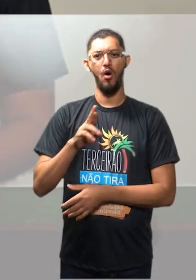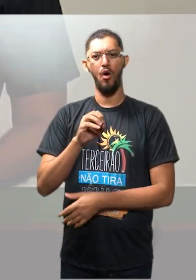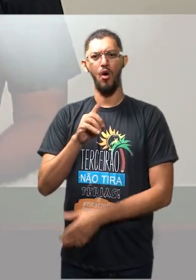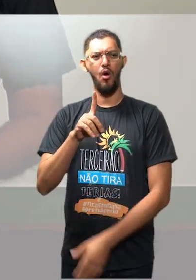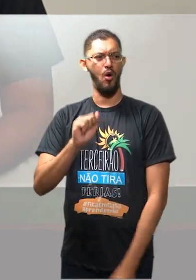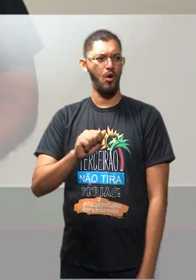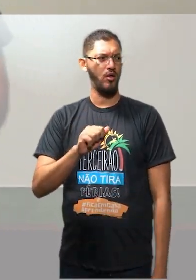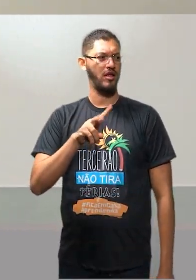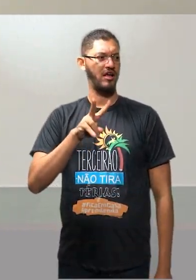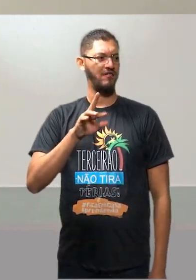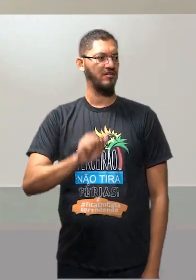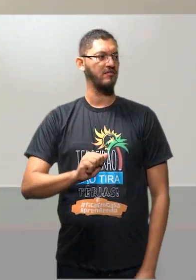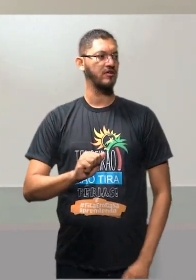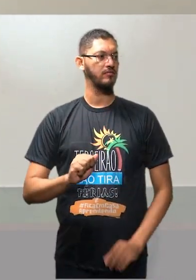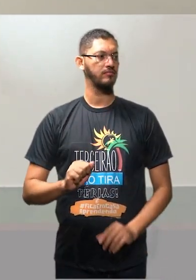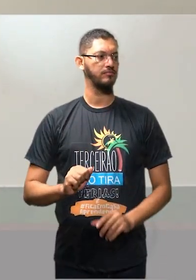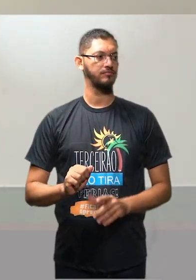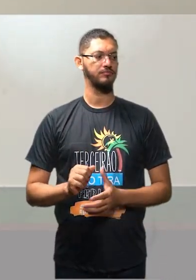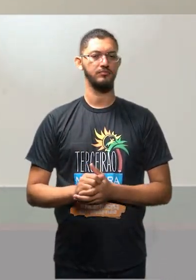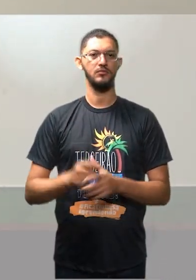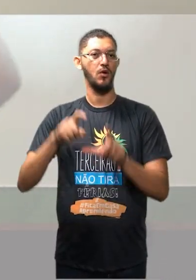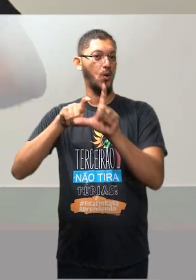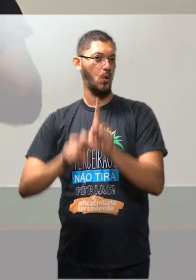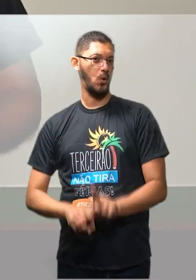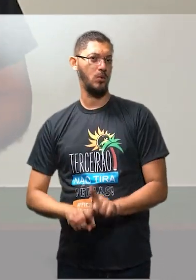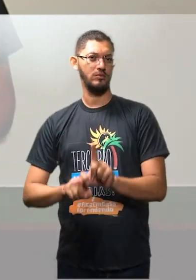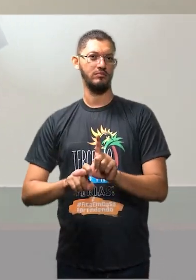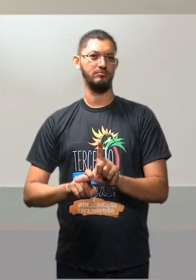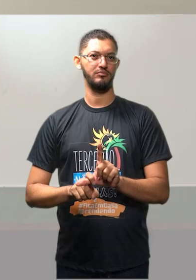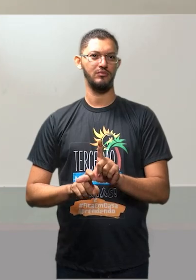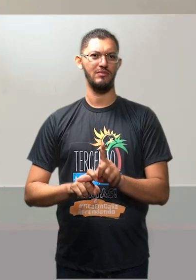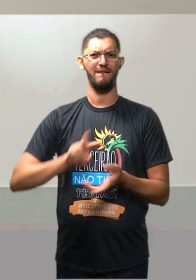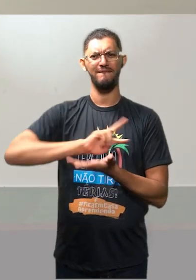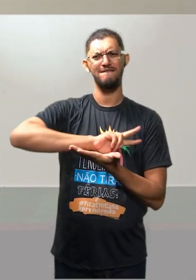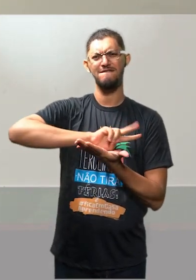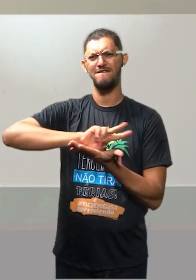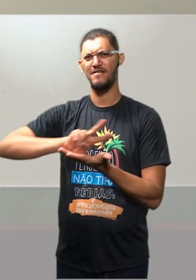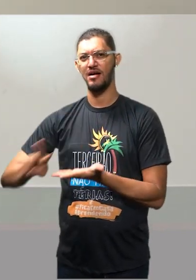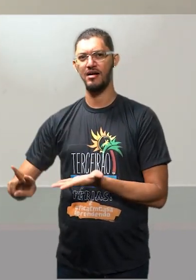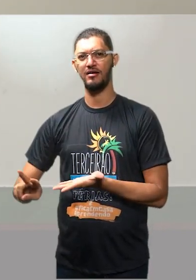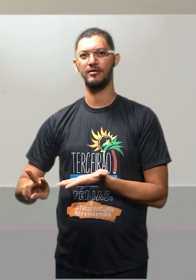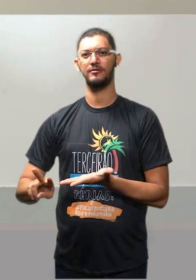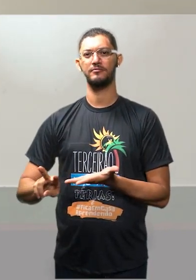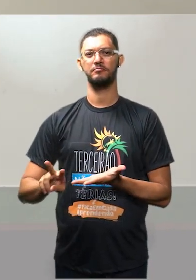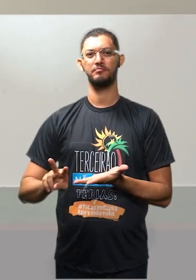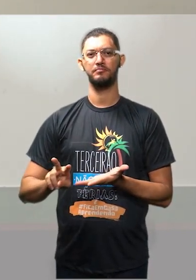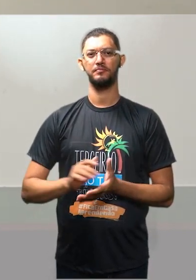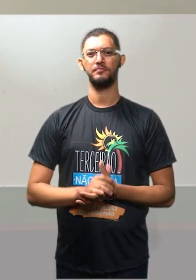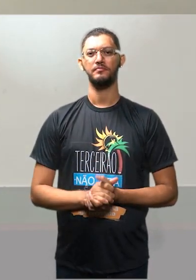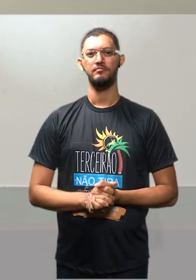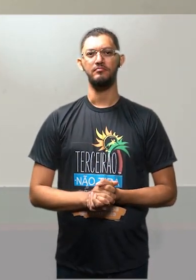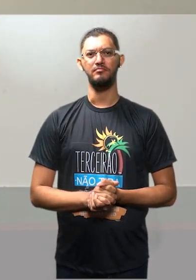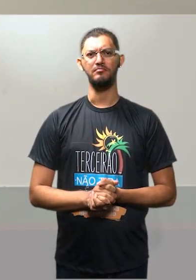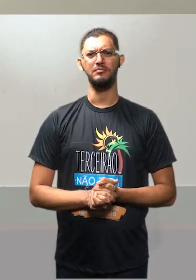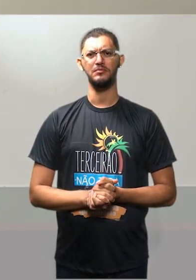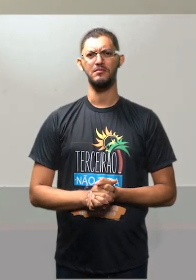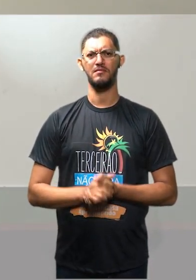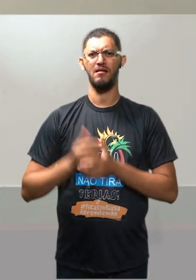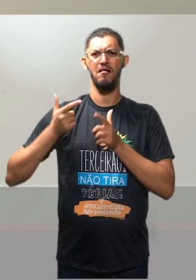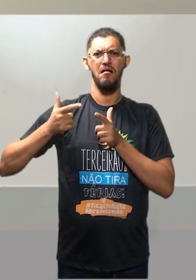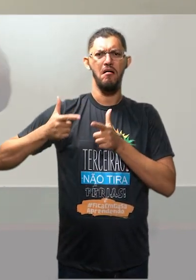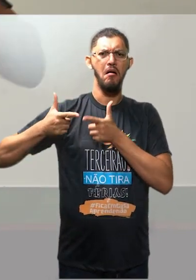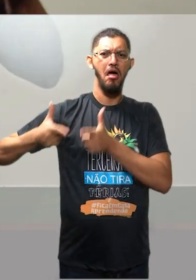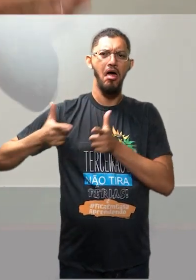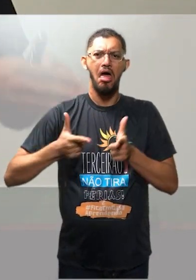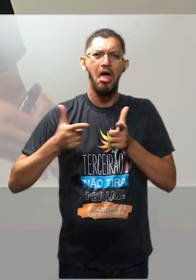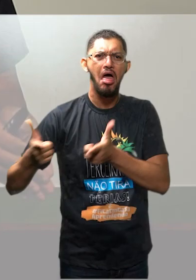Bota aí no vídeo, tu vai lendo com calma. Porque foram muitos, foram muitos ataques terroristas